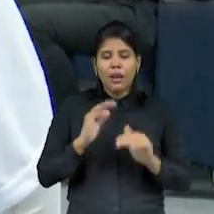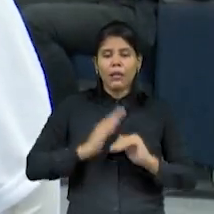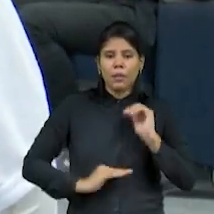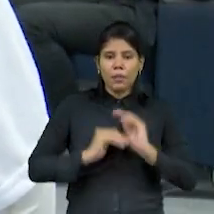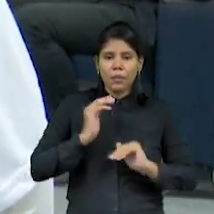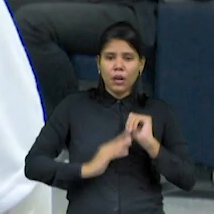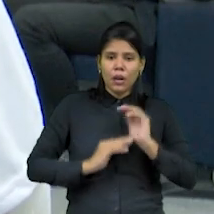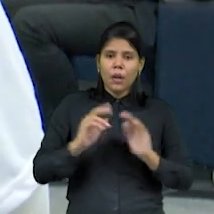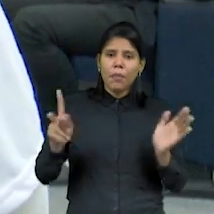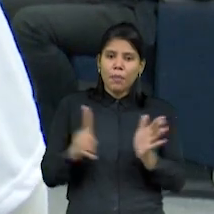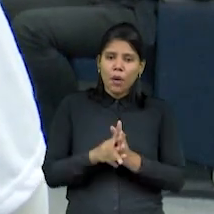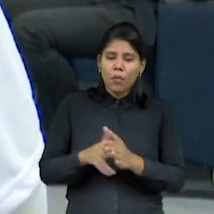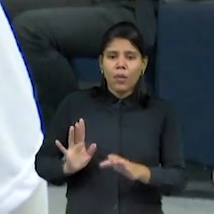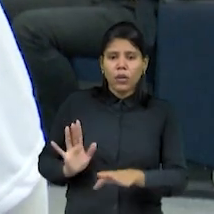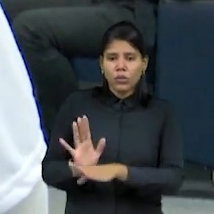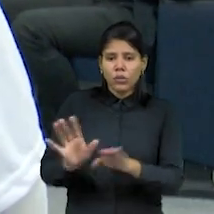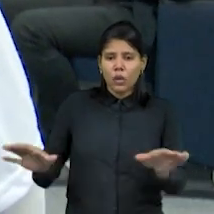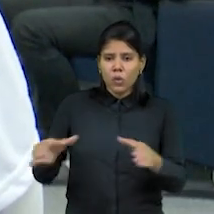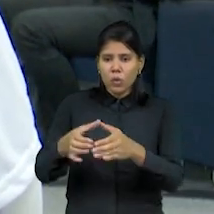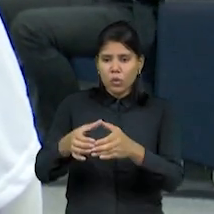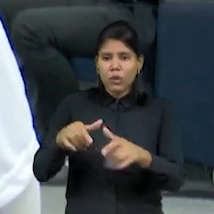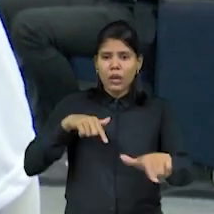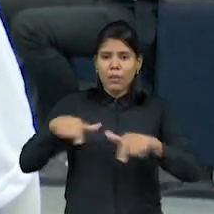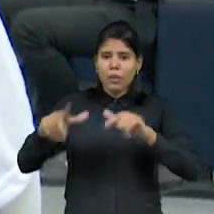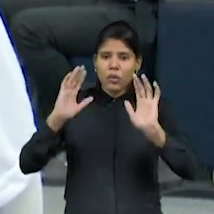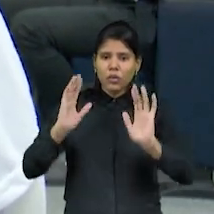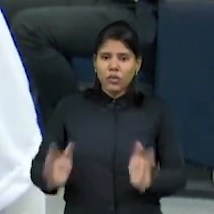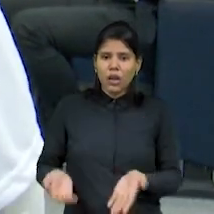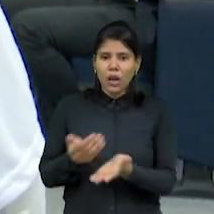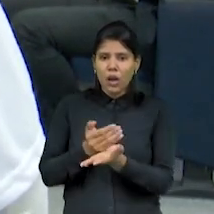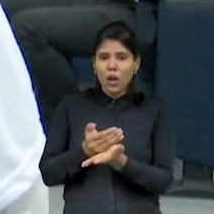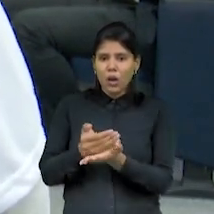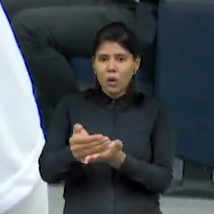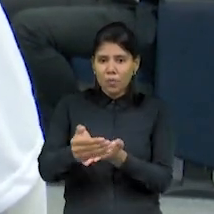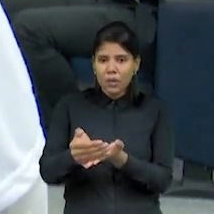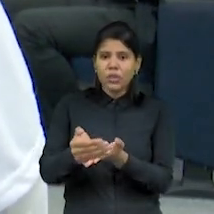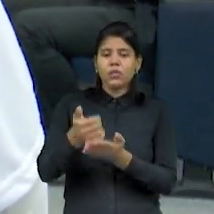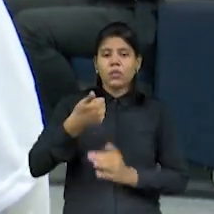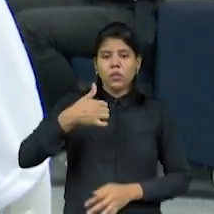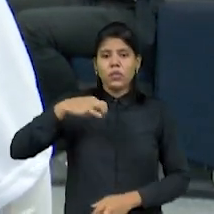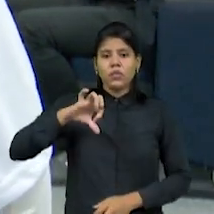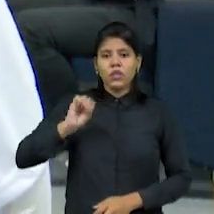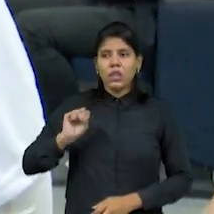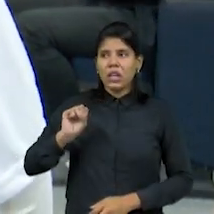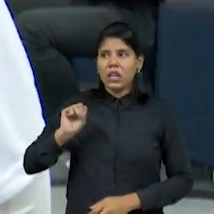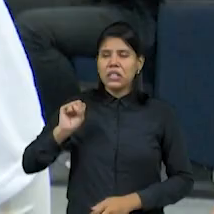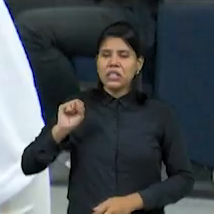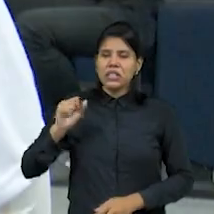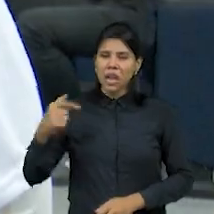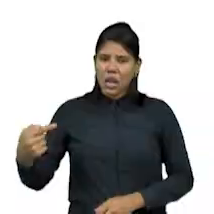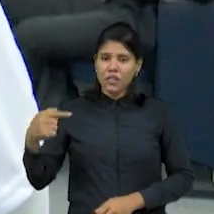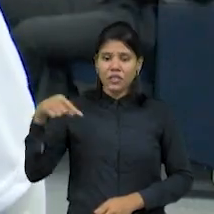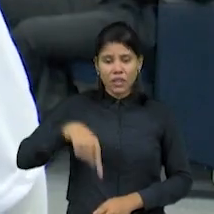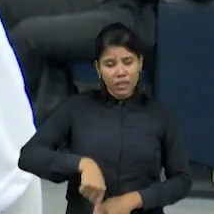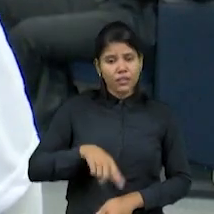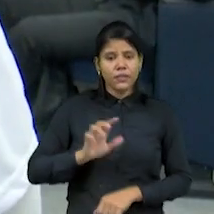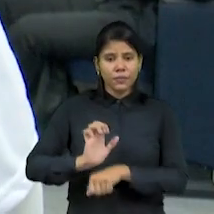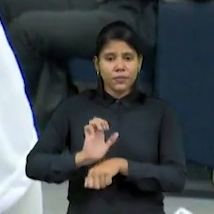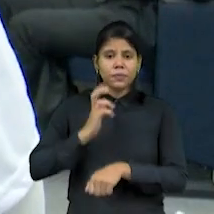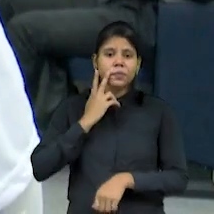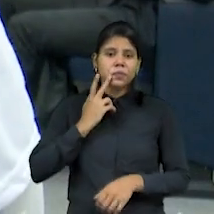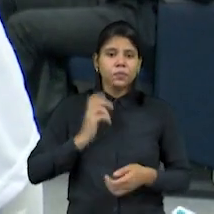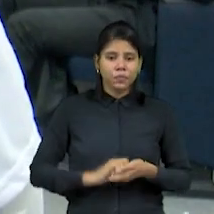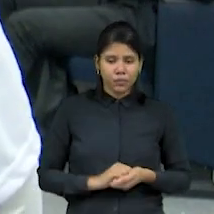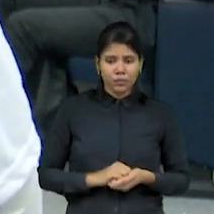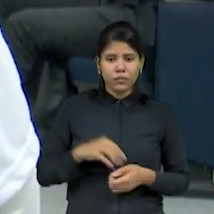beneficiar esses trabalhadores que começaram desde a emergência de 87, 89 aqui no estado do Ceará. Eles é quem